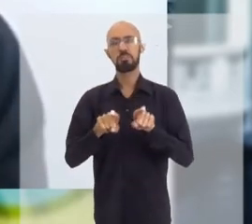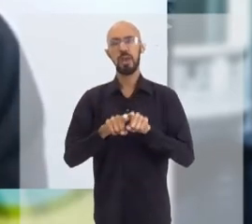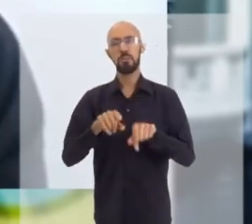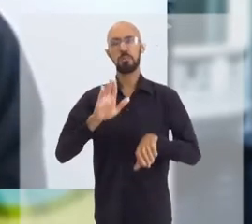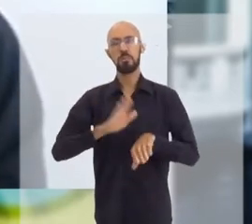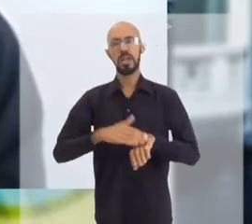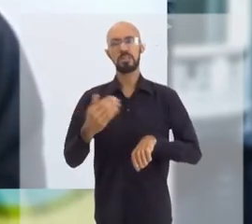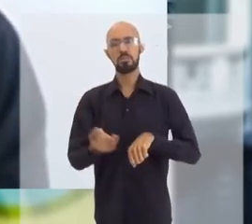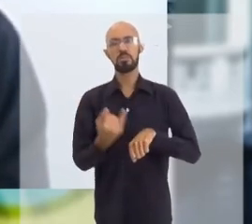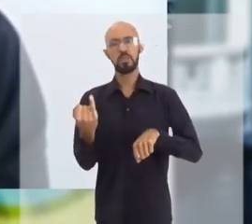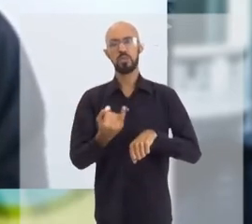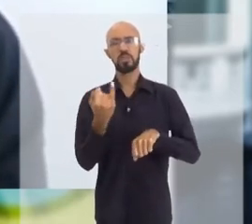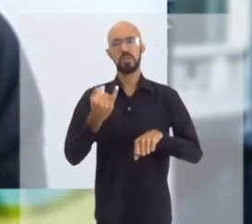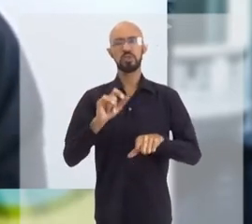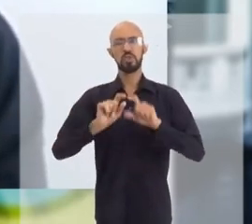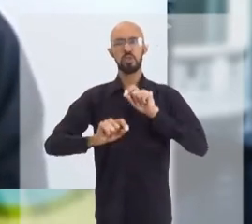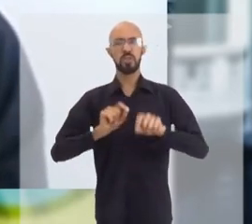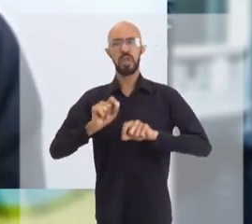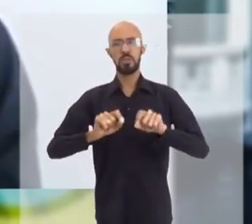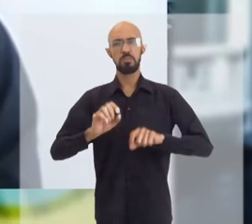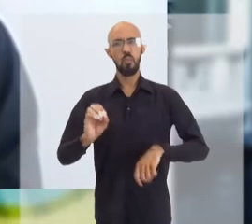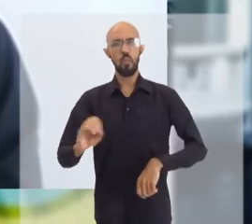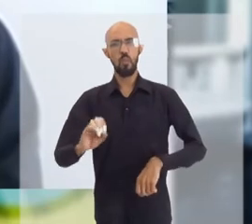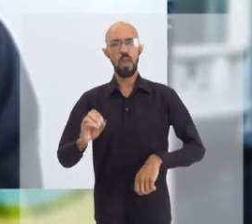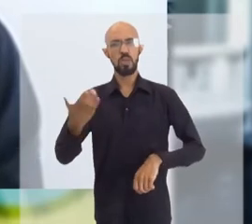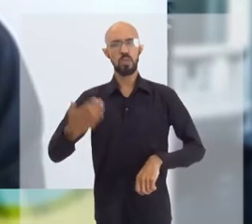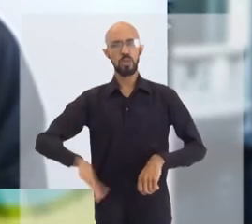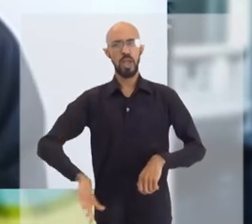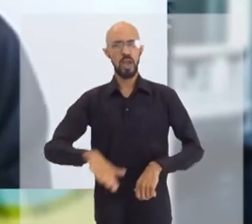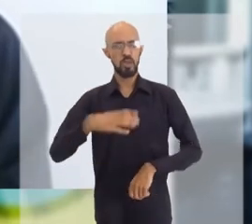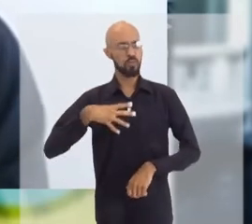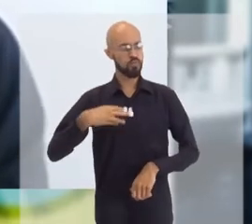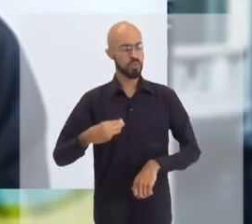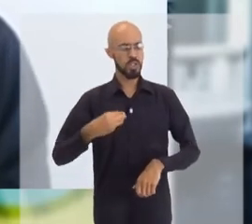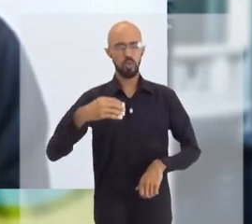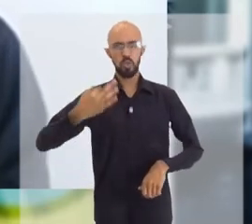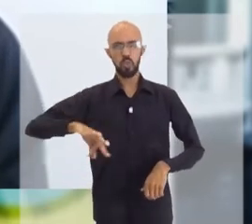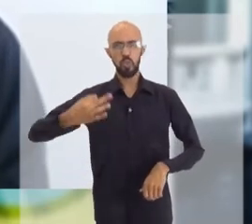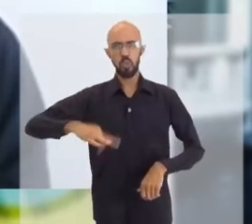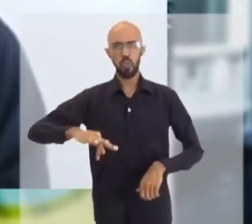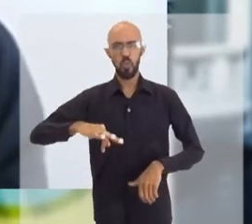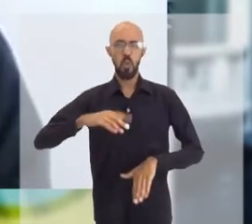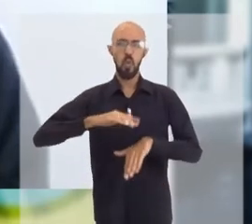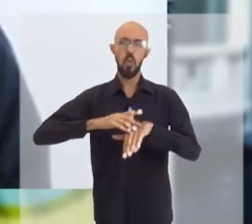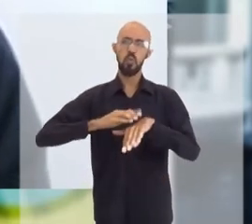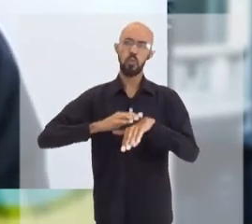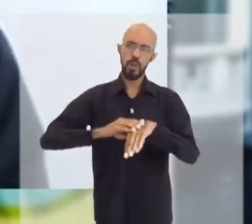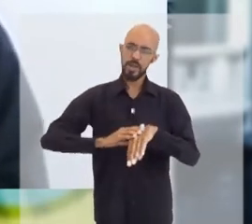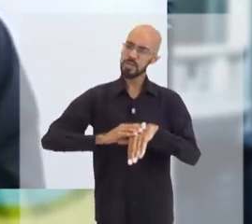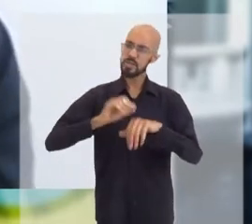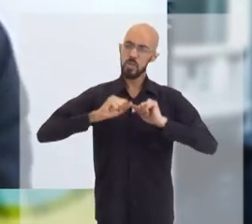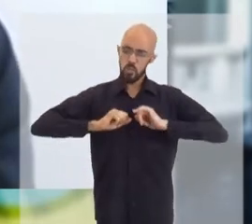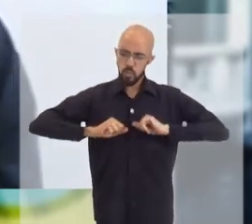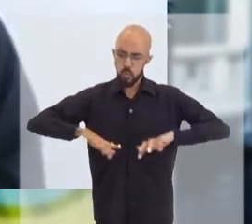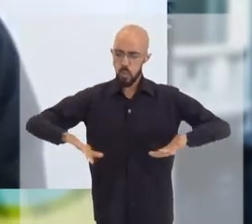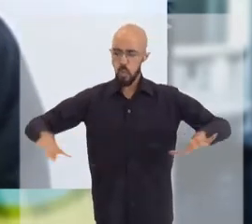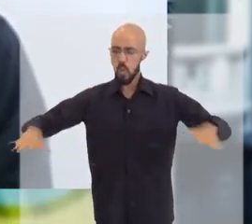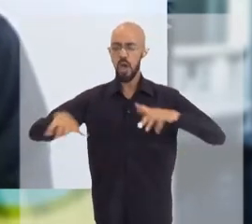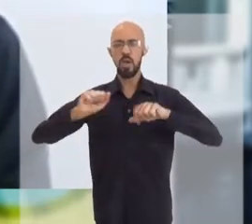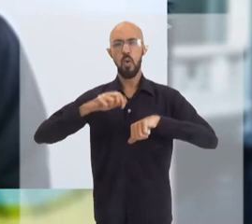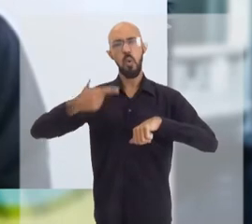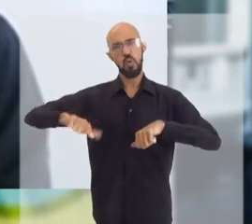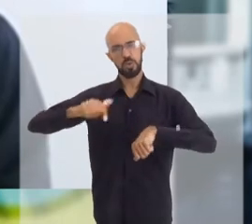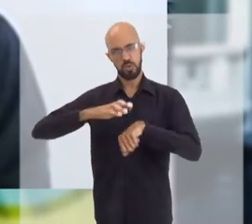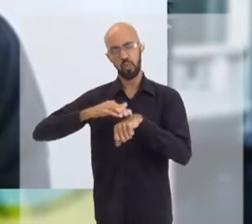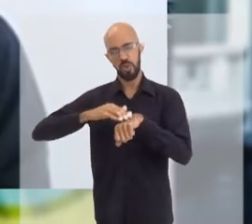mais importante a ser prevenido, mas ninguém quer seu filho doente, ninguém quer seu filho com dor, ninguém quer seu filho transmitindo doença